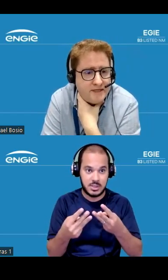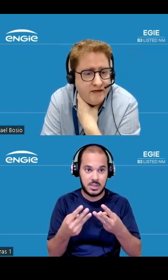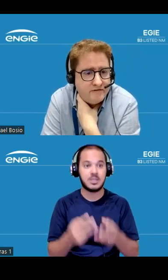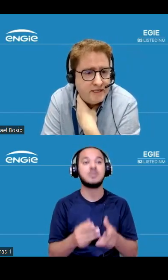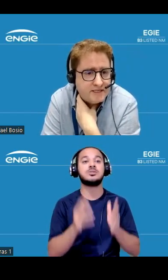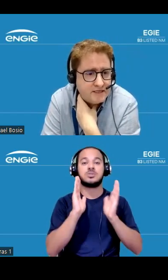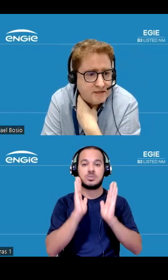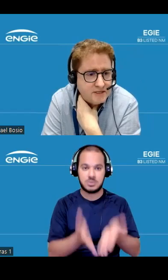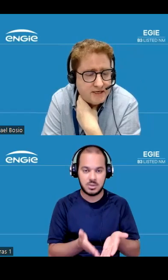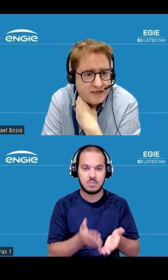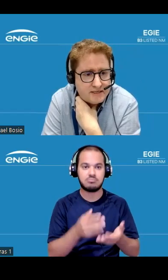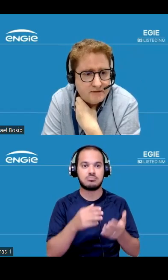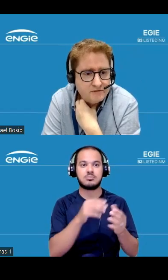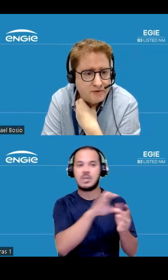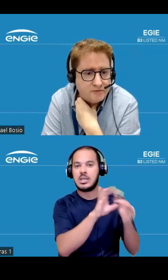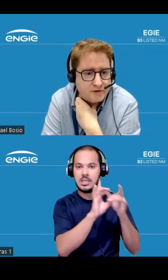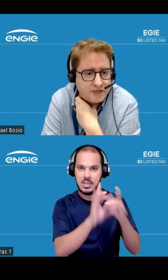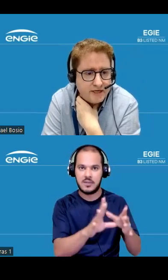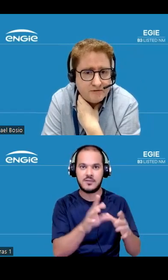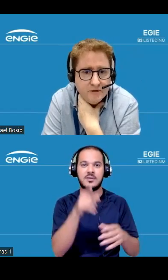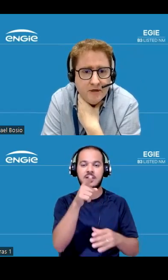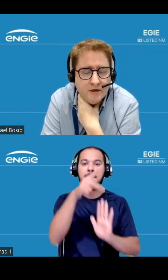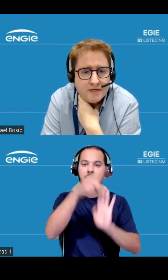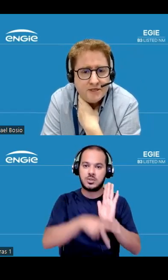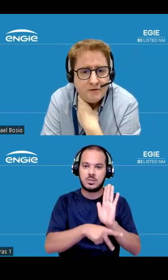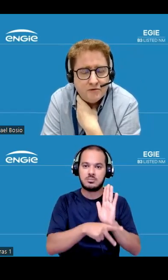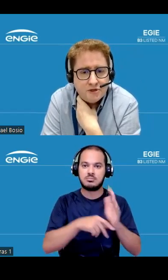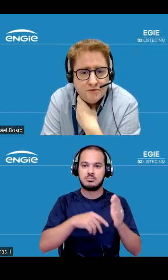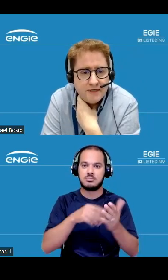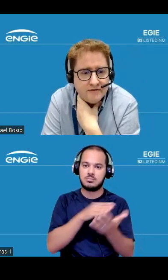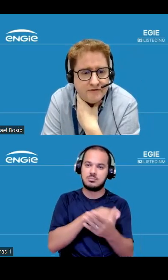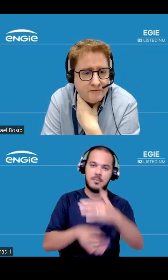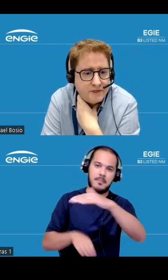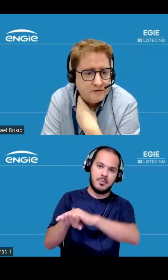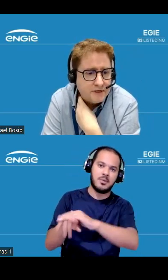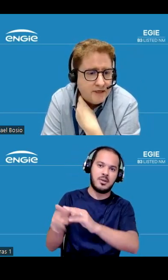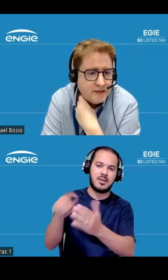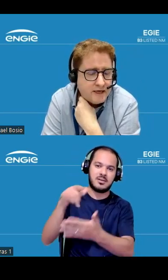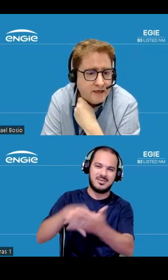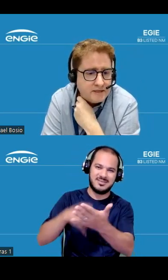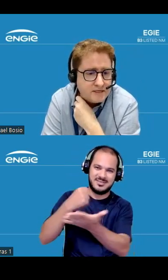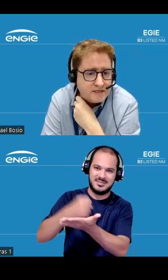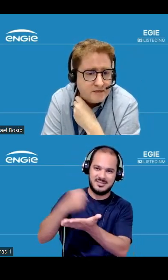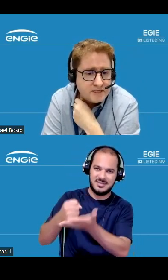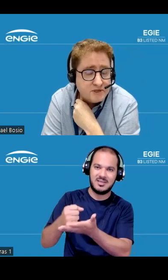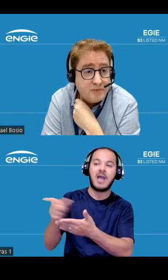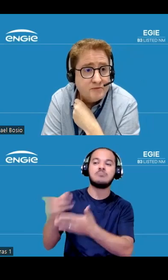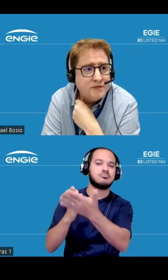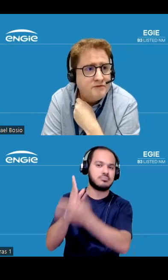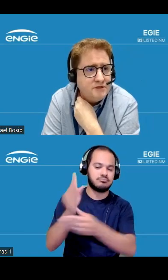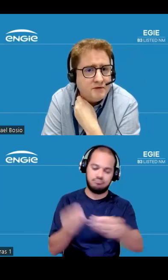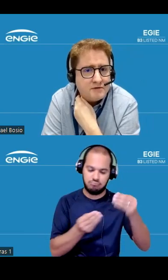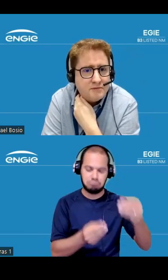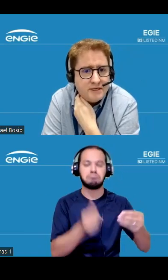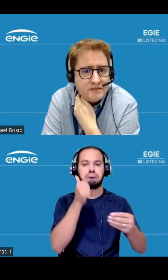obteve a licença de instalação do projeto a gente continua reafirmando a antecipação de pelo